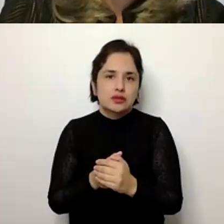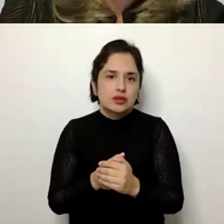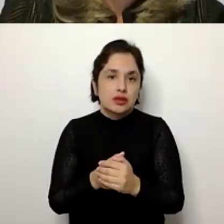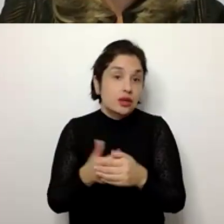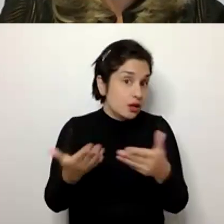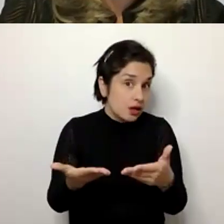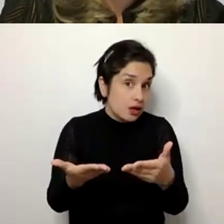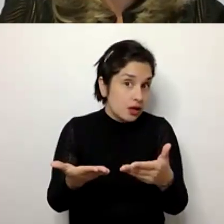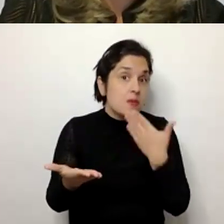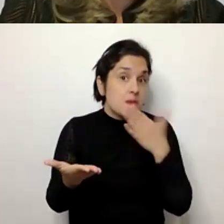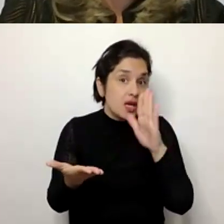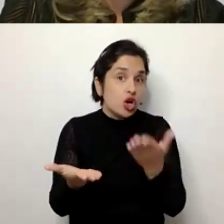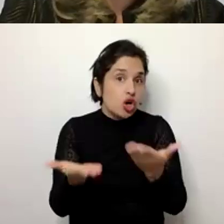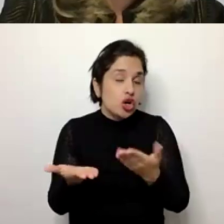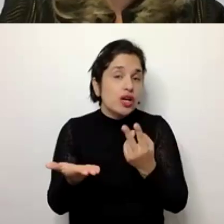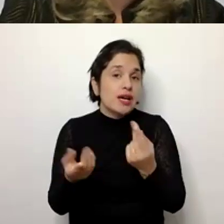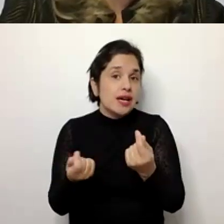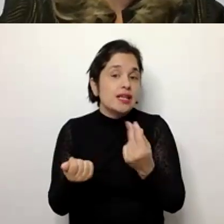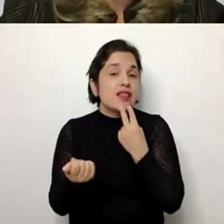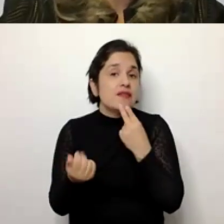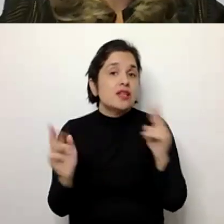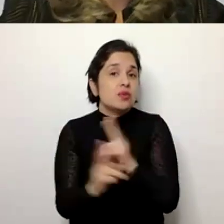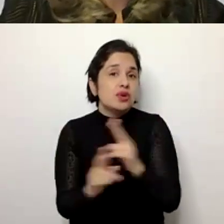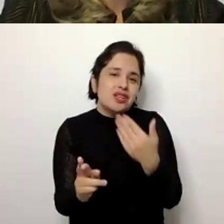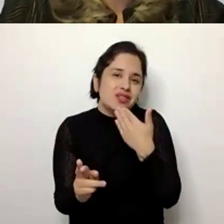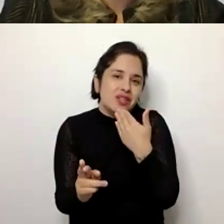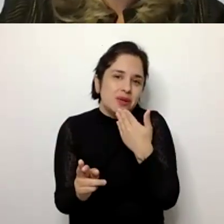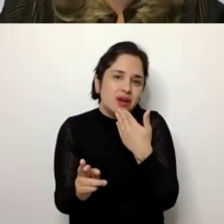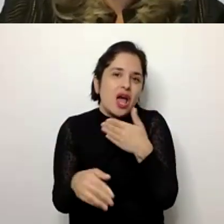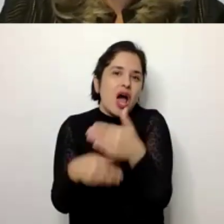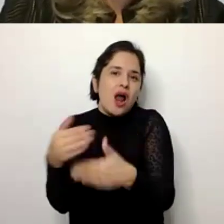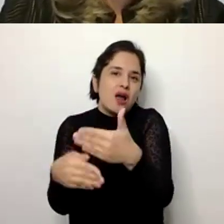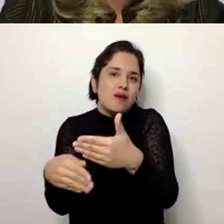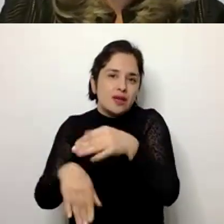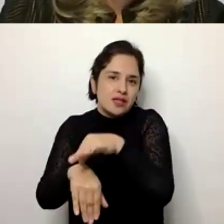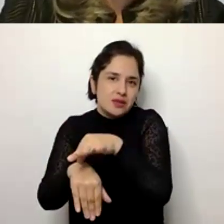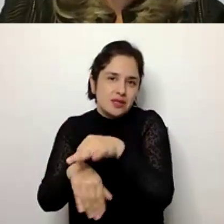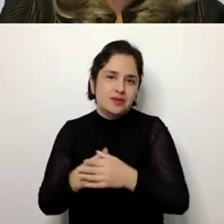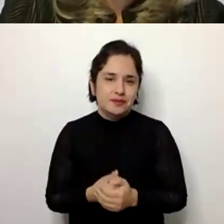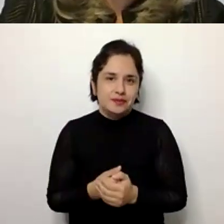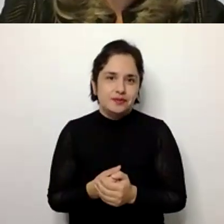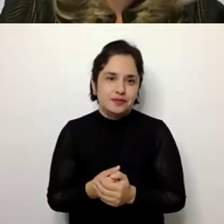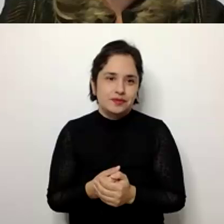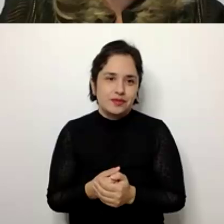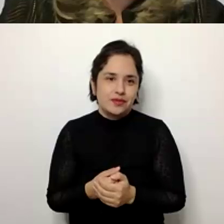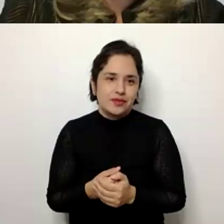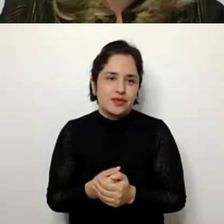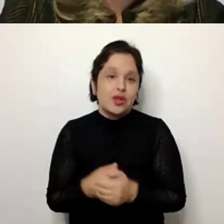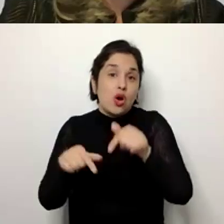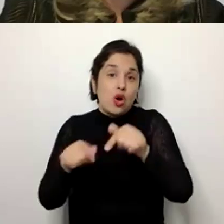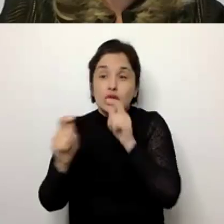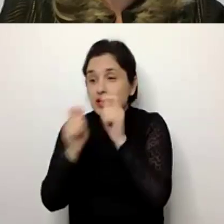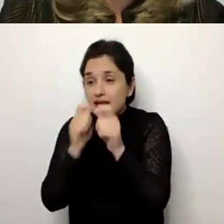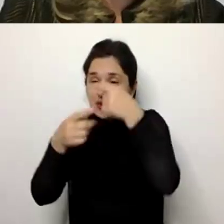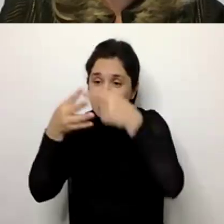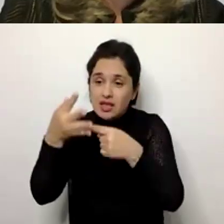han dado uma melhor qualidade de vida e que está muito associado, inevitávelmente, com o que são os avanços da medicina. Como hoje em dia também tem tratamento sobre uma série